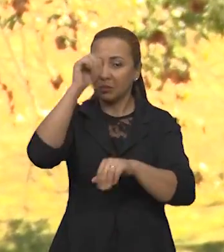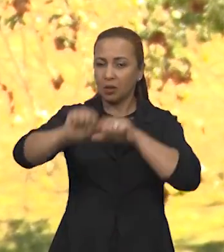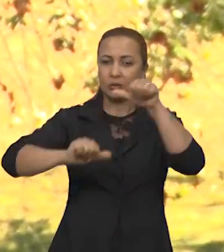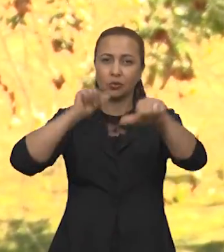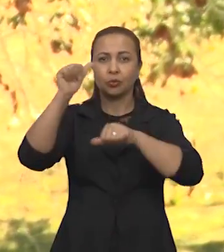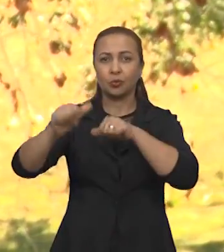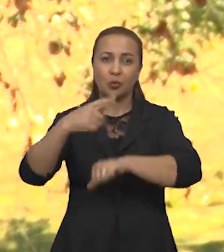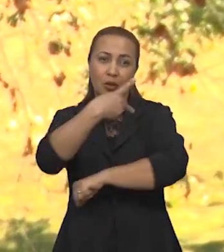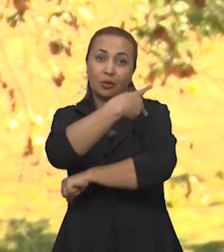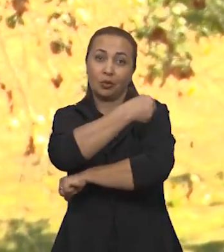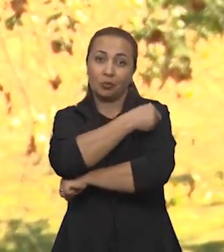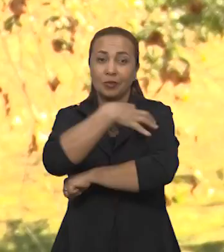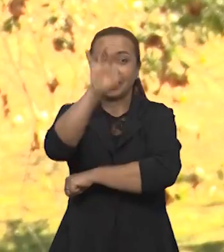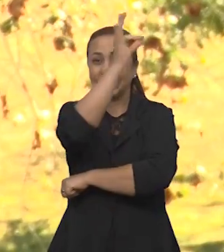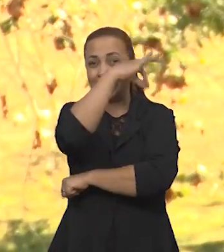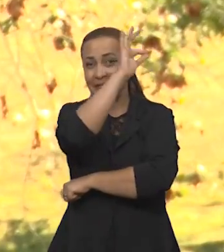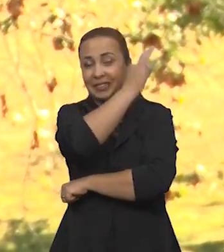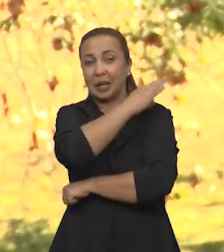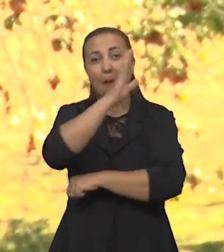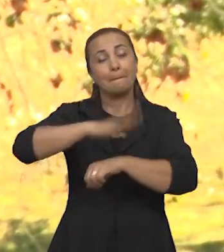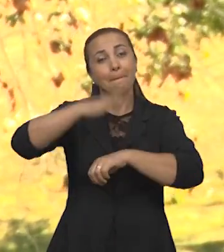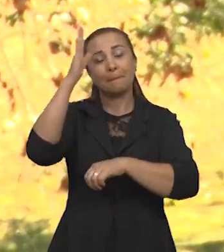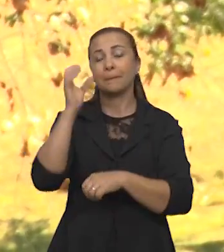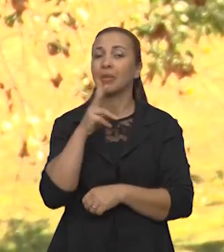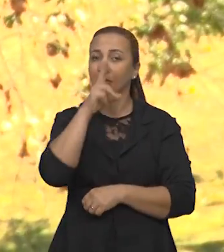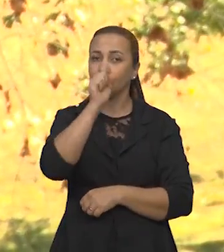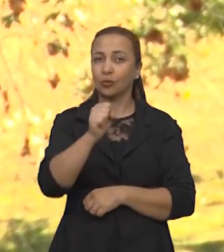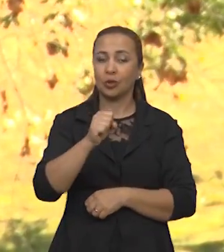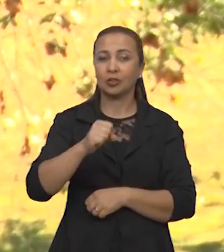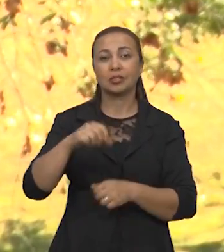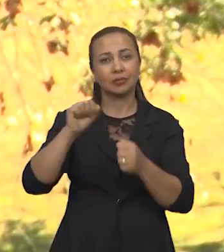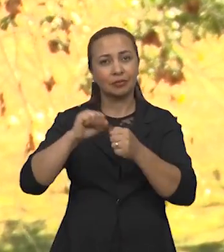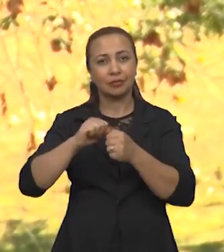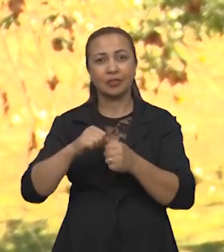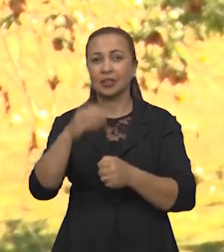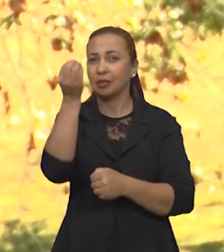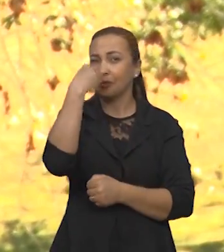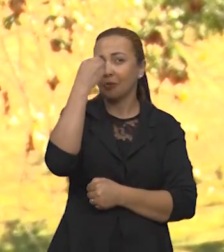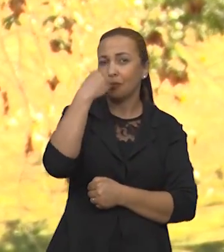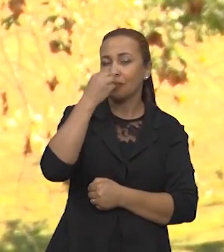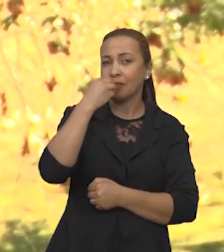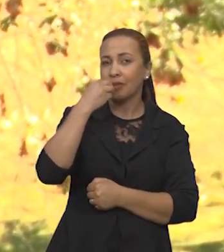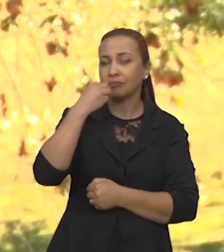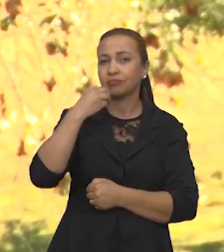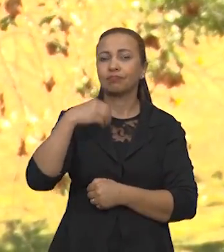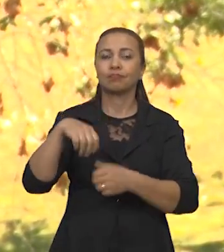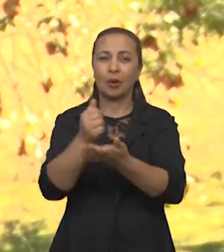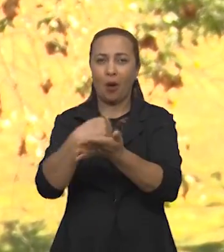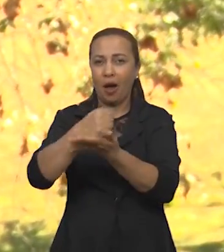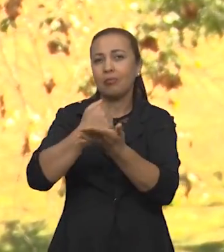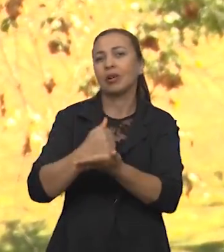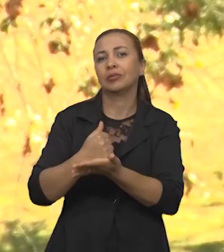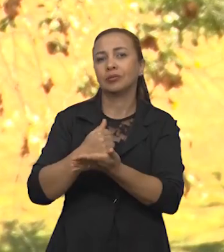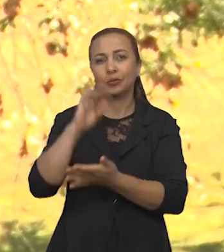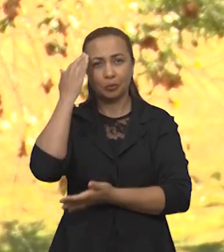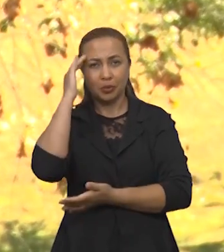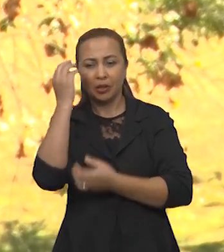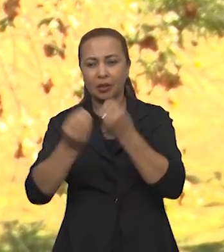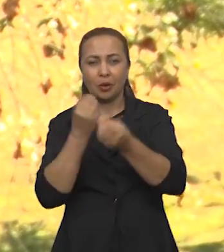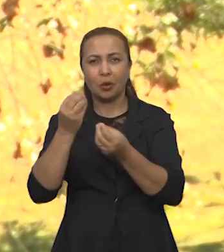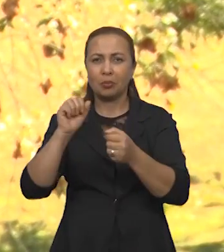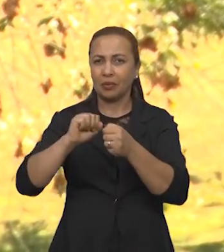para o desenvolvimento de insetos mais resistentes, tornando a eficácia dos inseticidas sintéticos baixa ou nula.